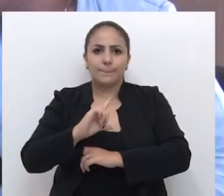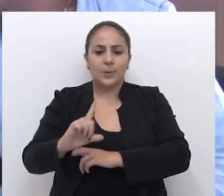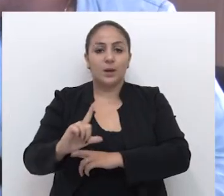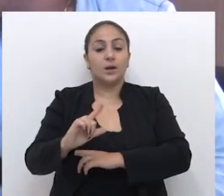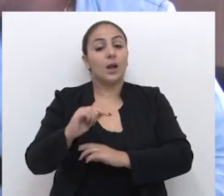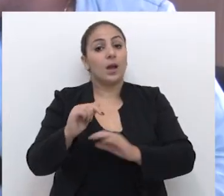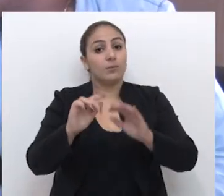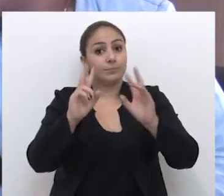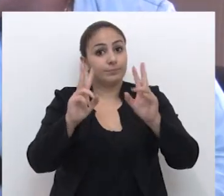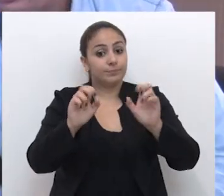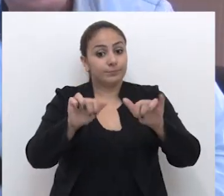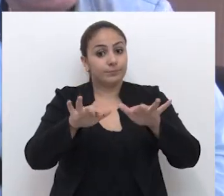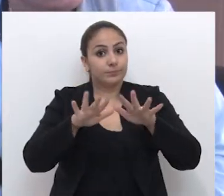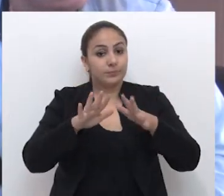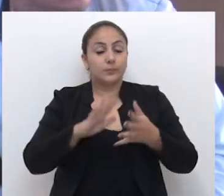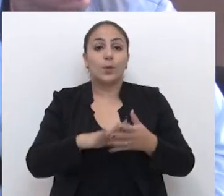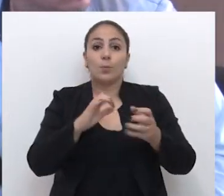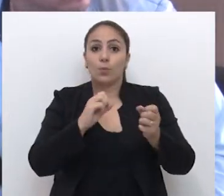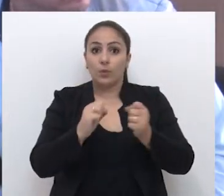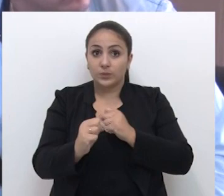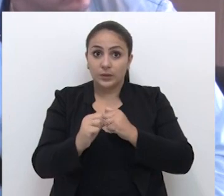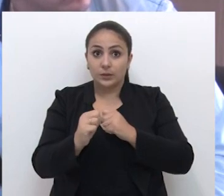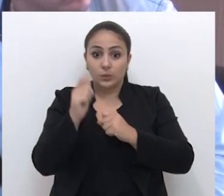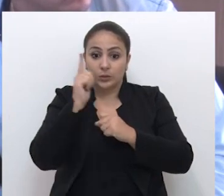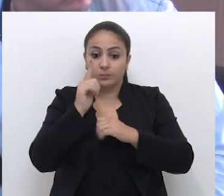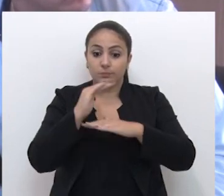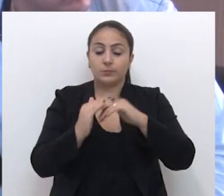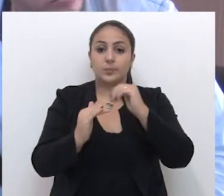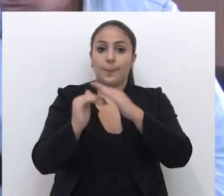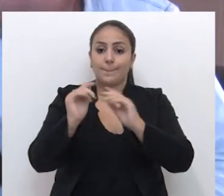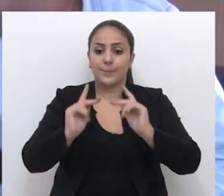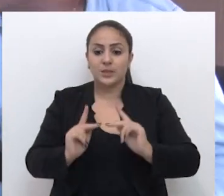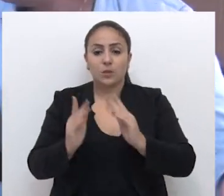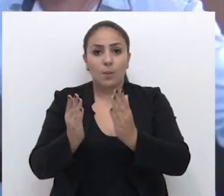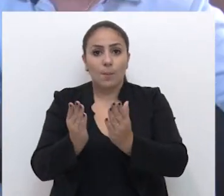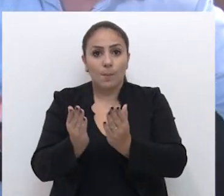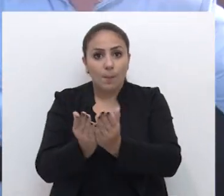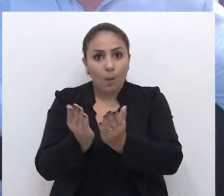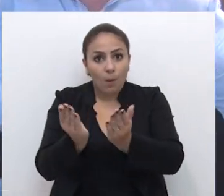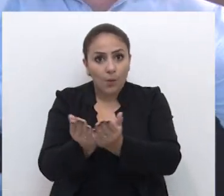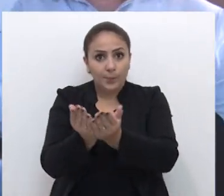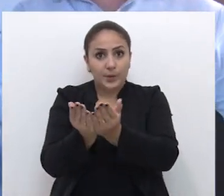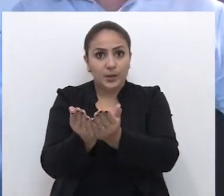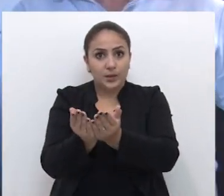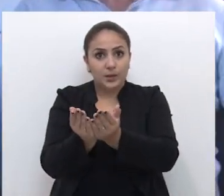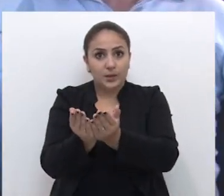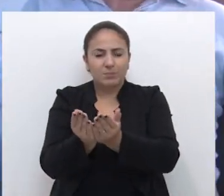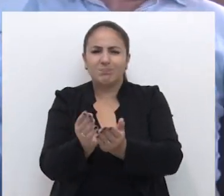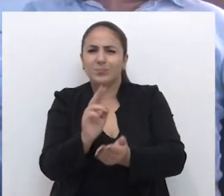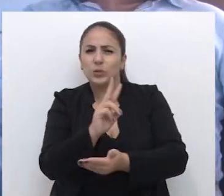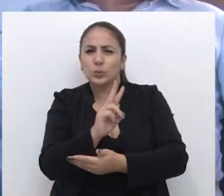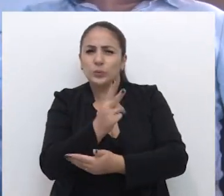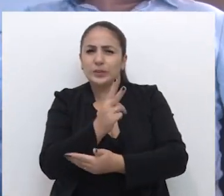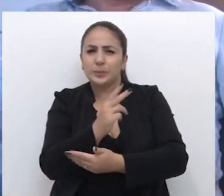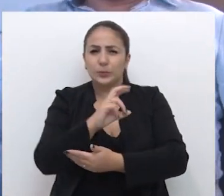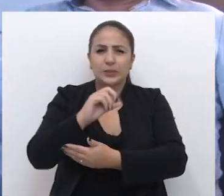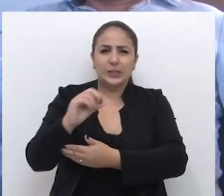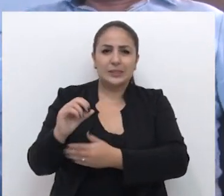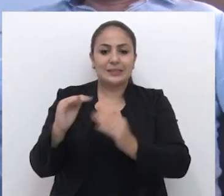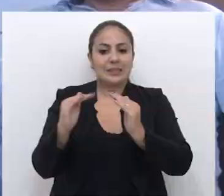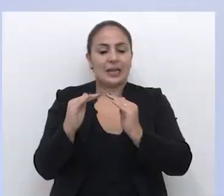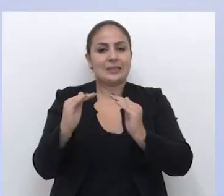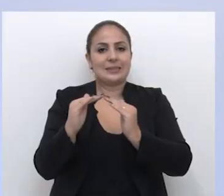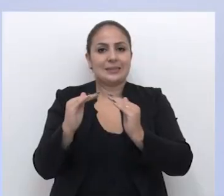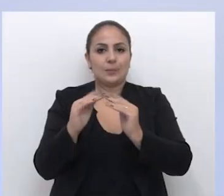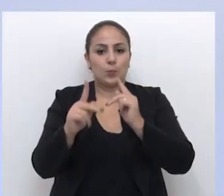posto libertará, no primeiro momento, ser construído para o pobre, isso é mais importante, cerca de 2.500 casos